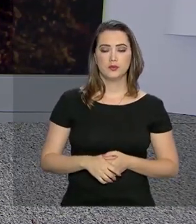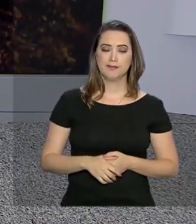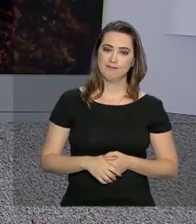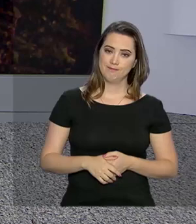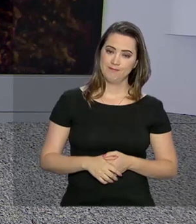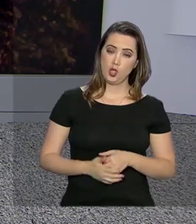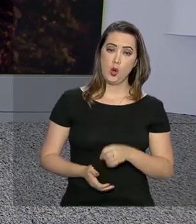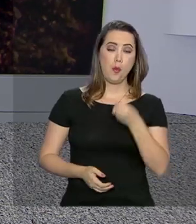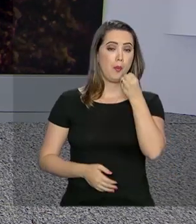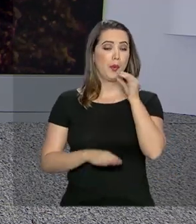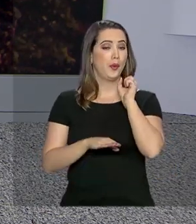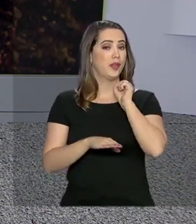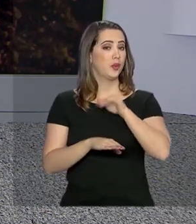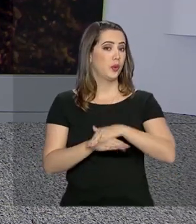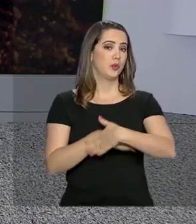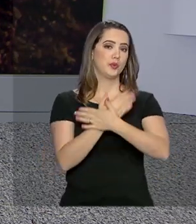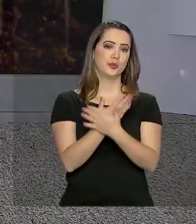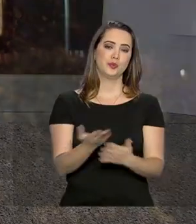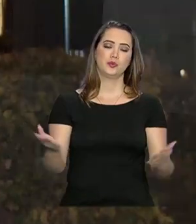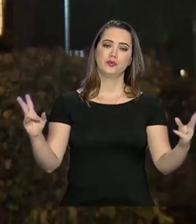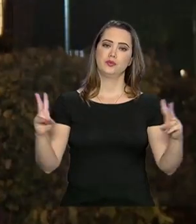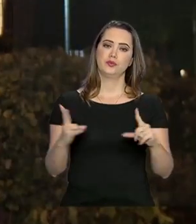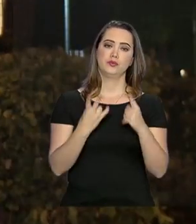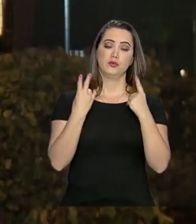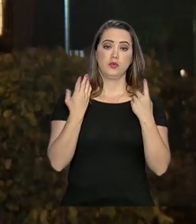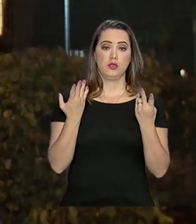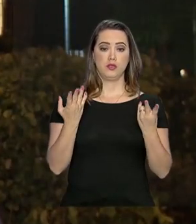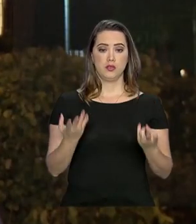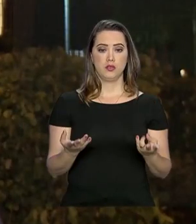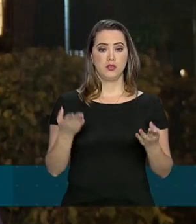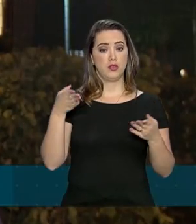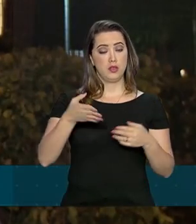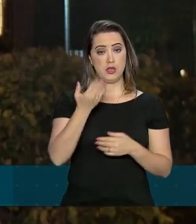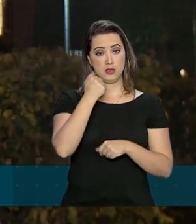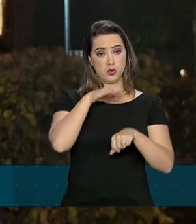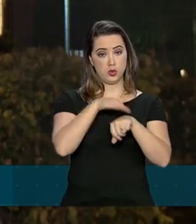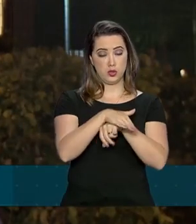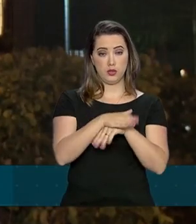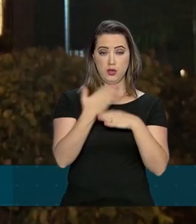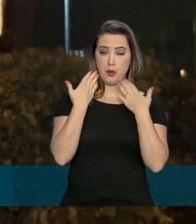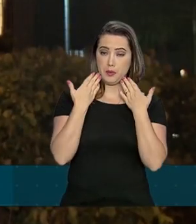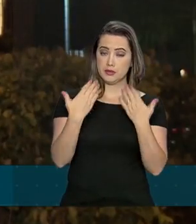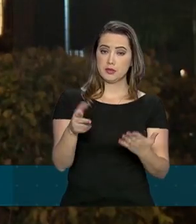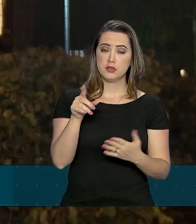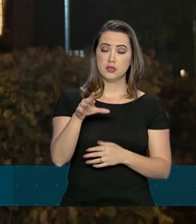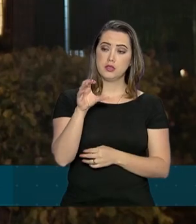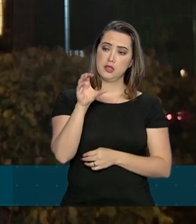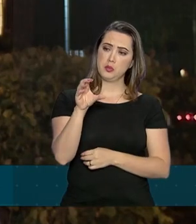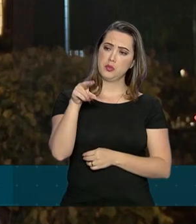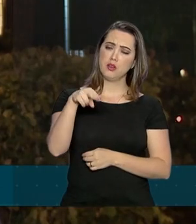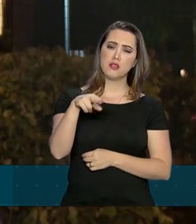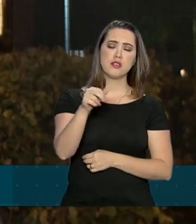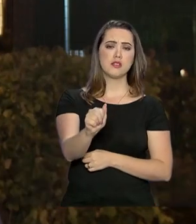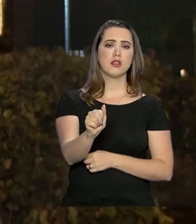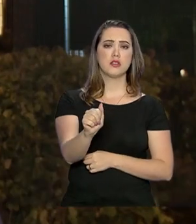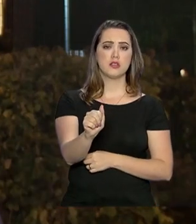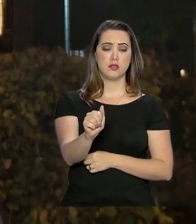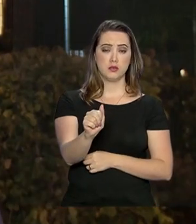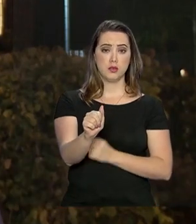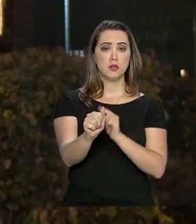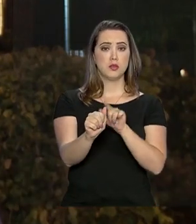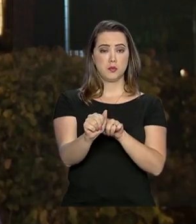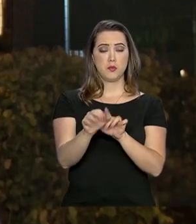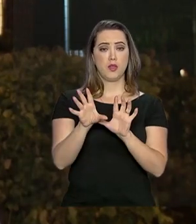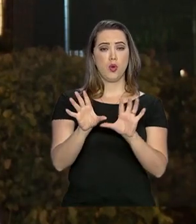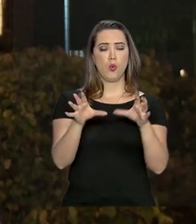Boa noite, Roberto. Boa noite a todos que nos acompanham. Nesse jantar promovido pela CNA, a Confederação da Agricultura e